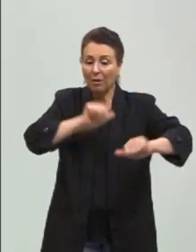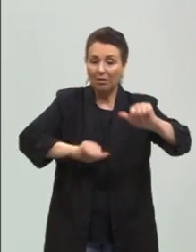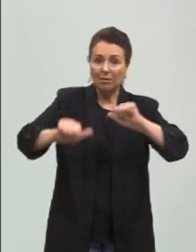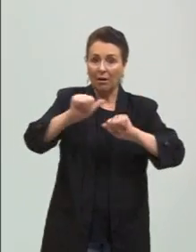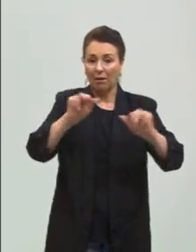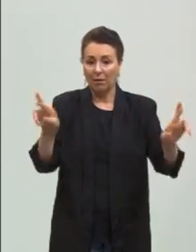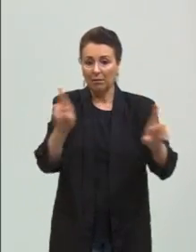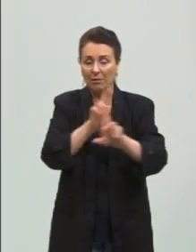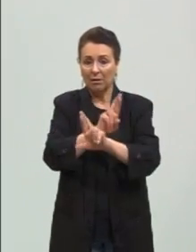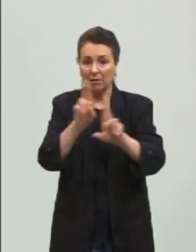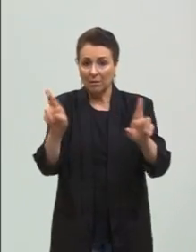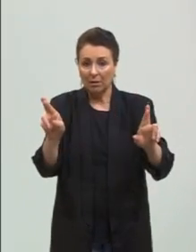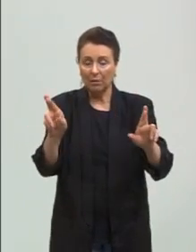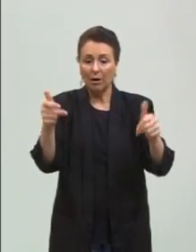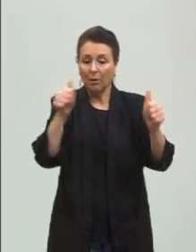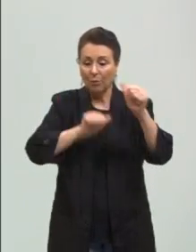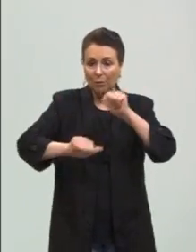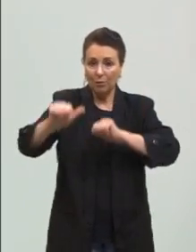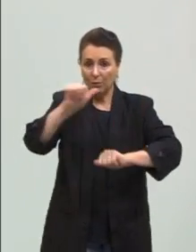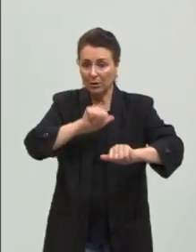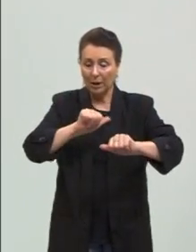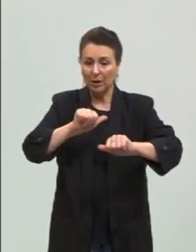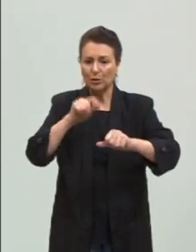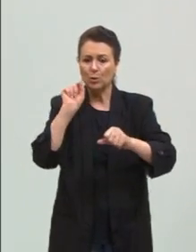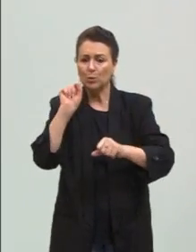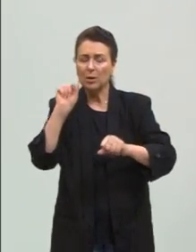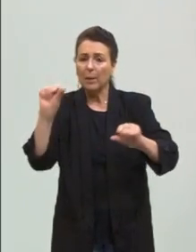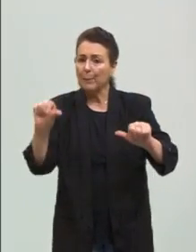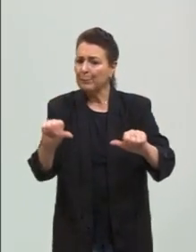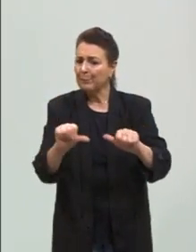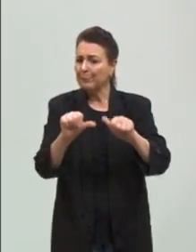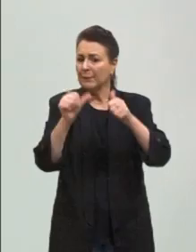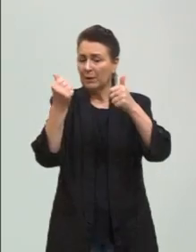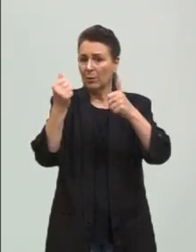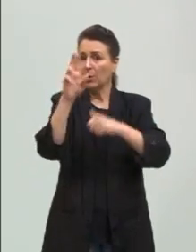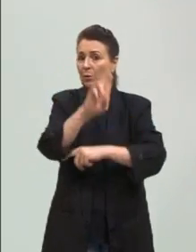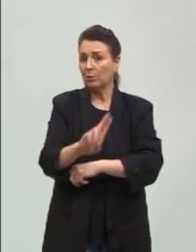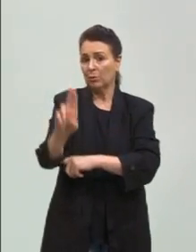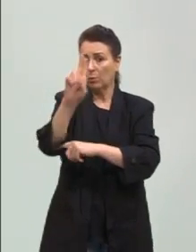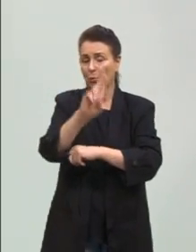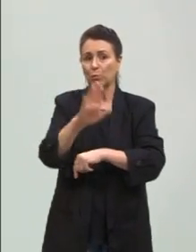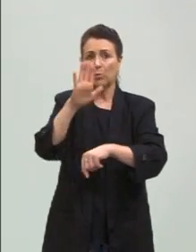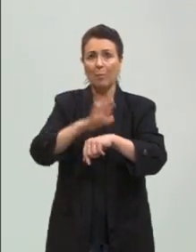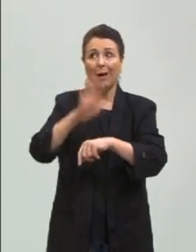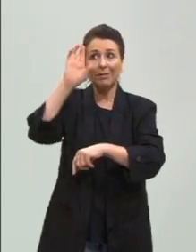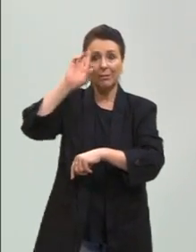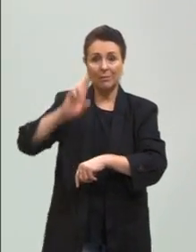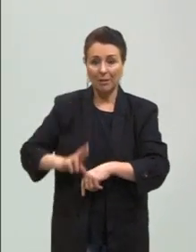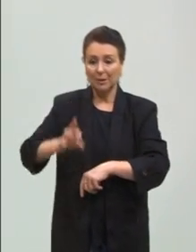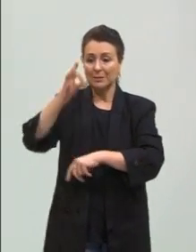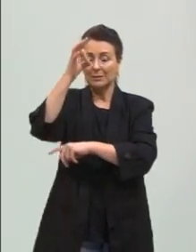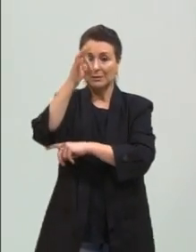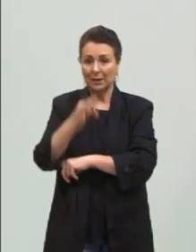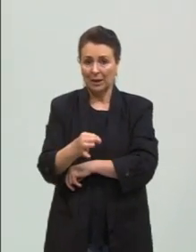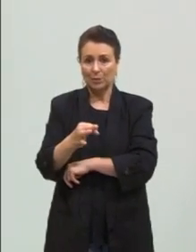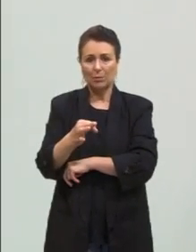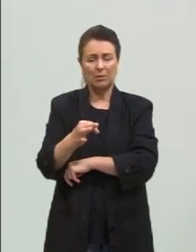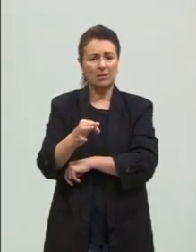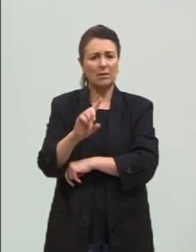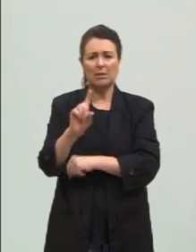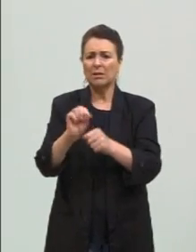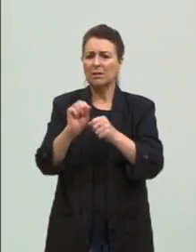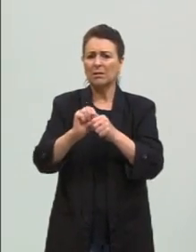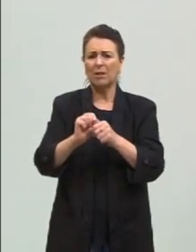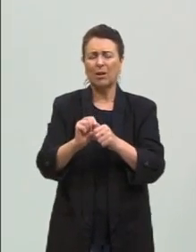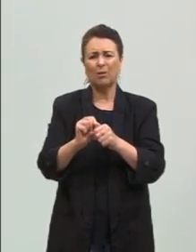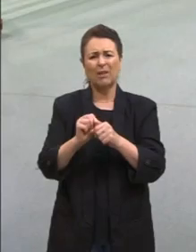relacionando essa qualidade e a melhor utilização mais racional, até não tão degradante